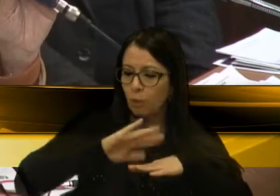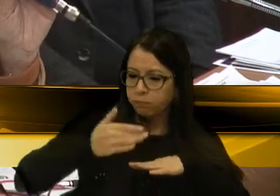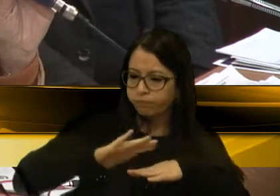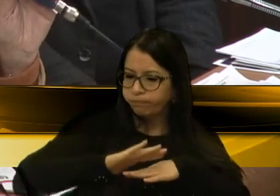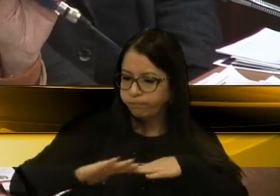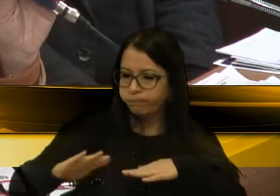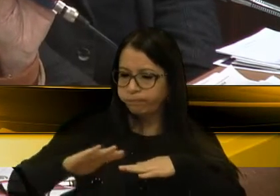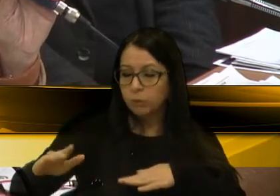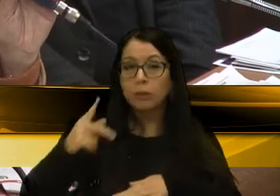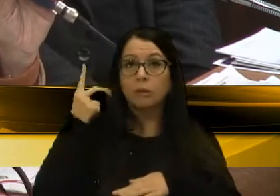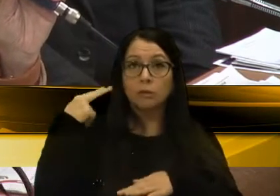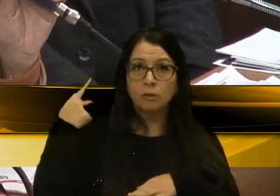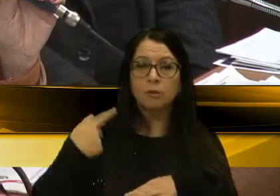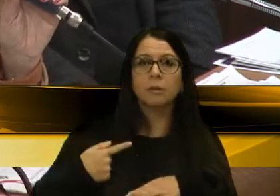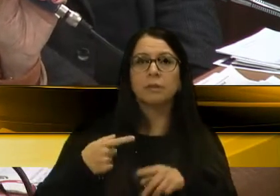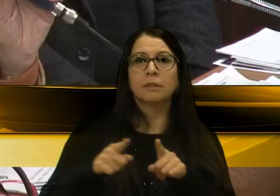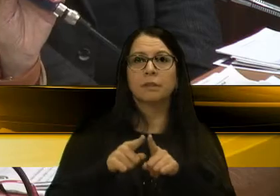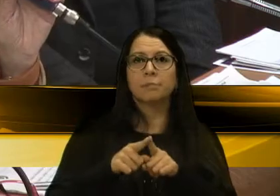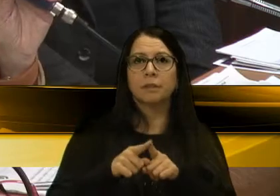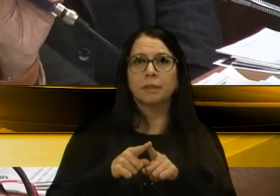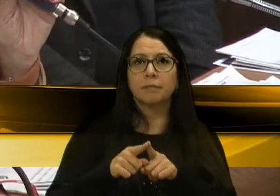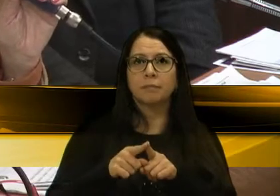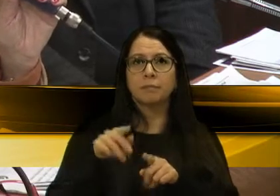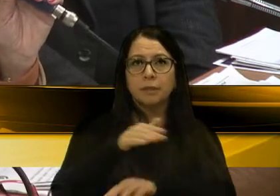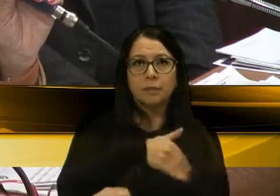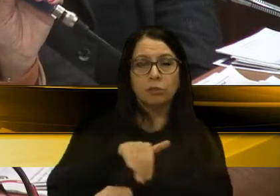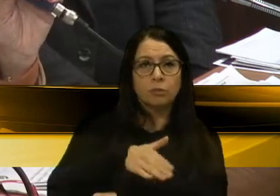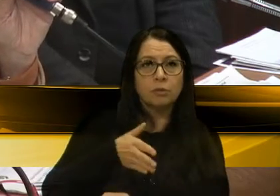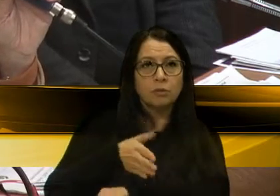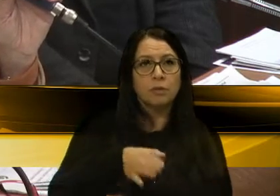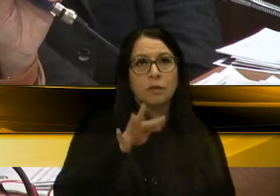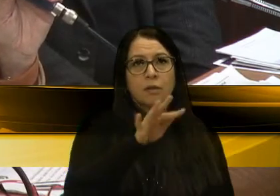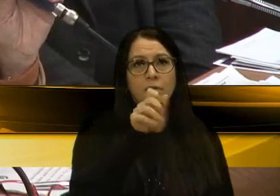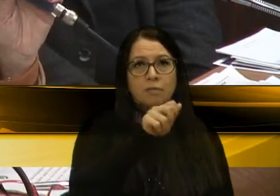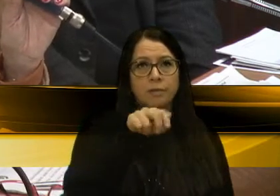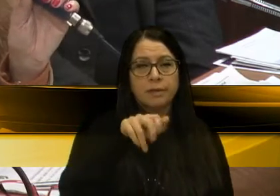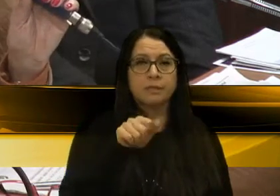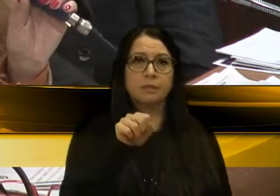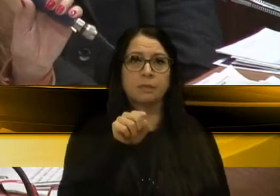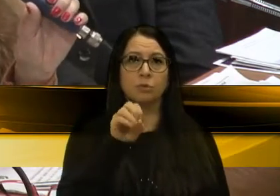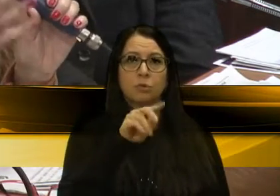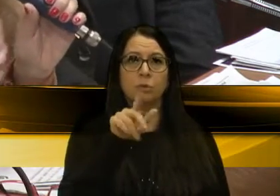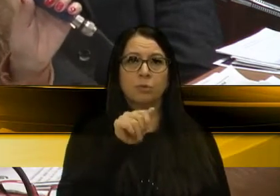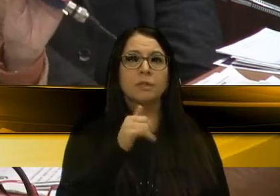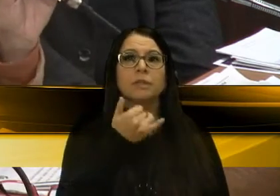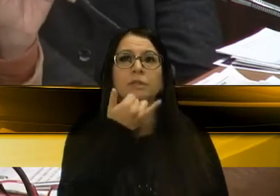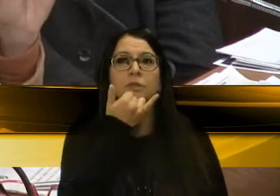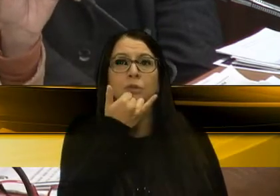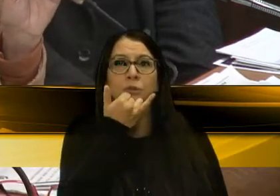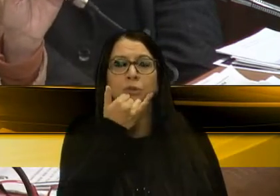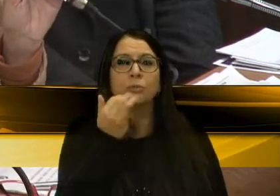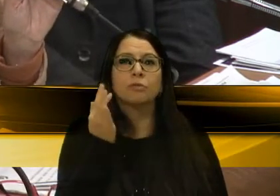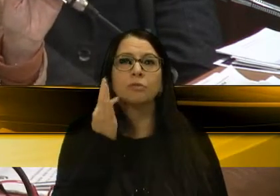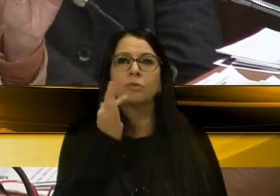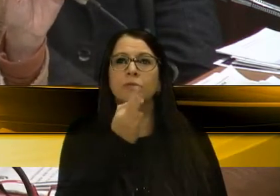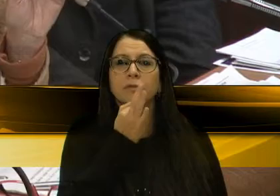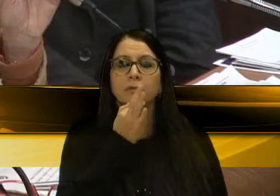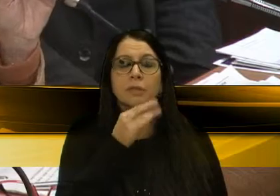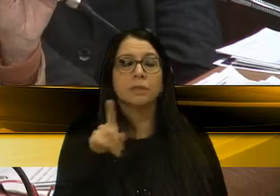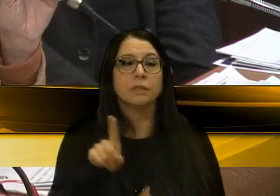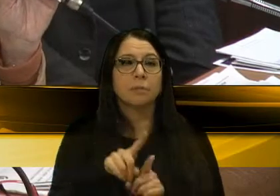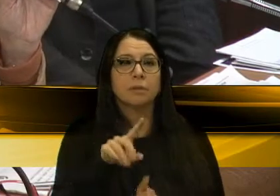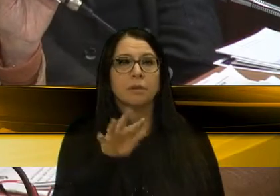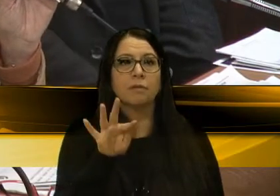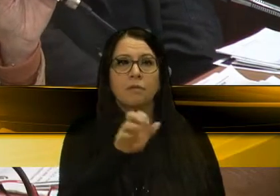Gladys trouxe a questão do trevo de Fazenda Sousa também. Desculpa, Forqueta, é Fazenda Sousa também está